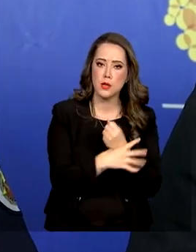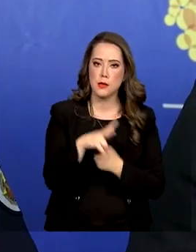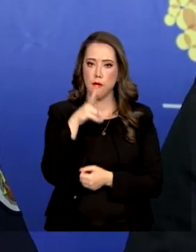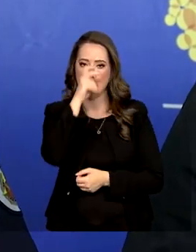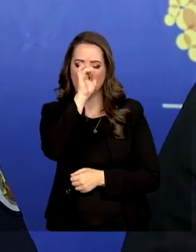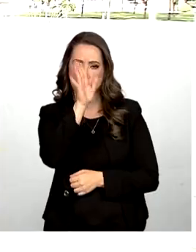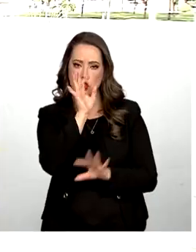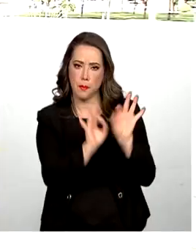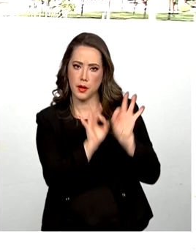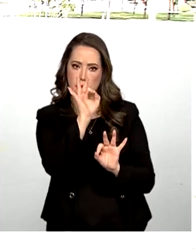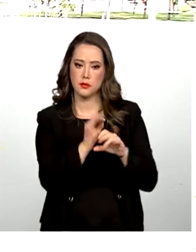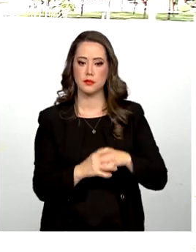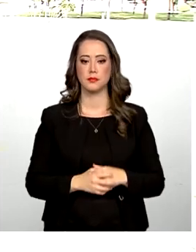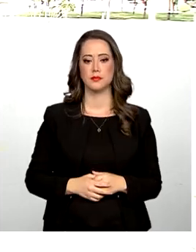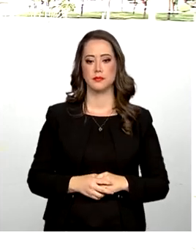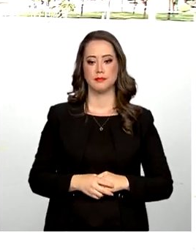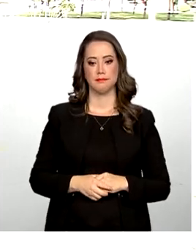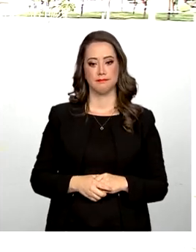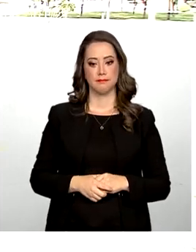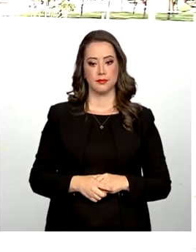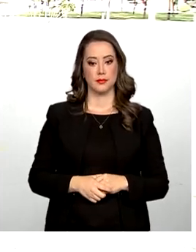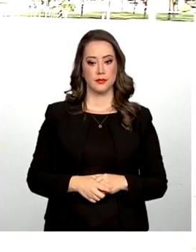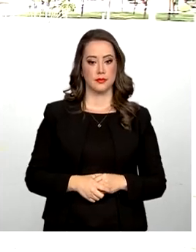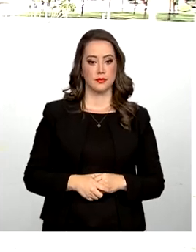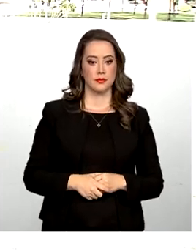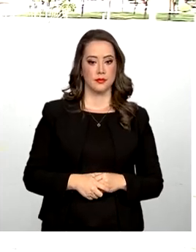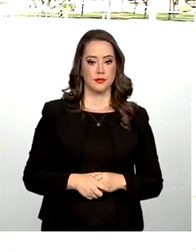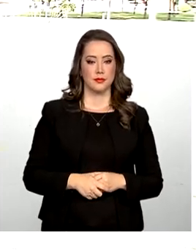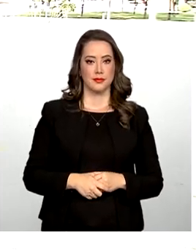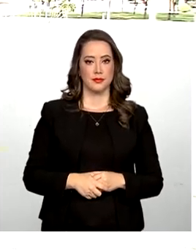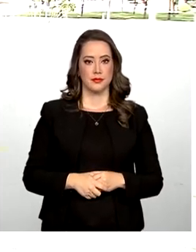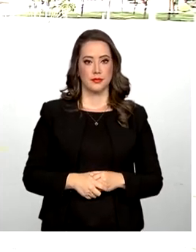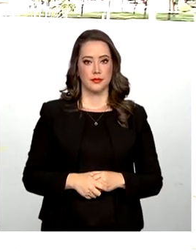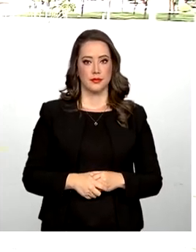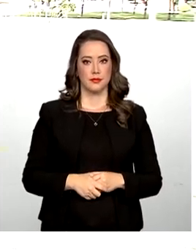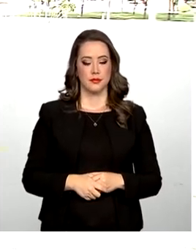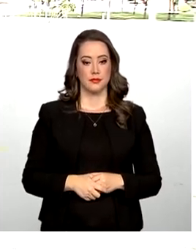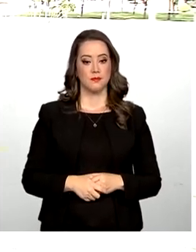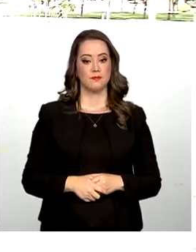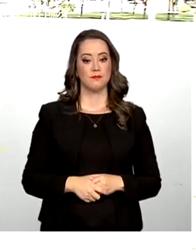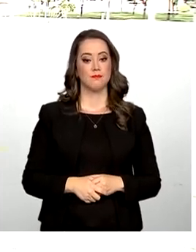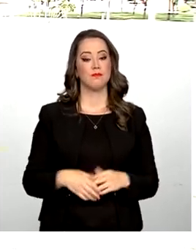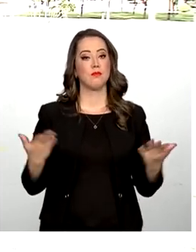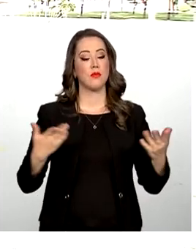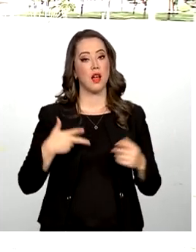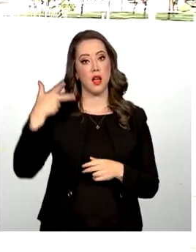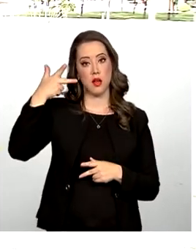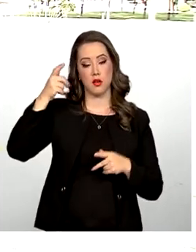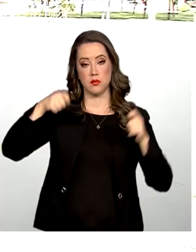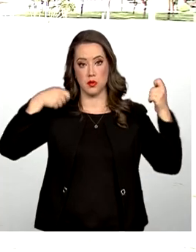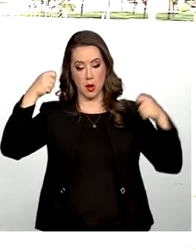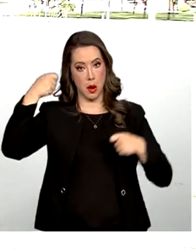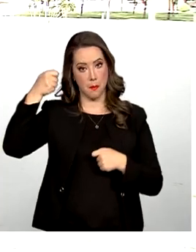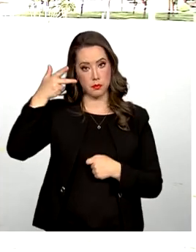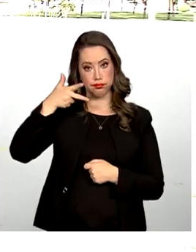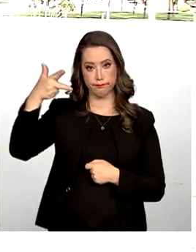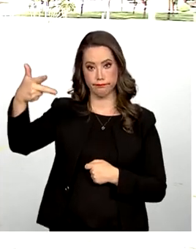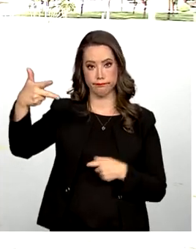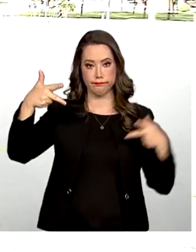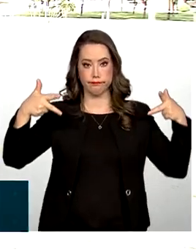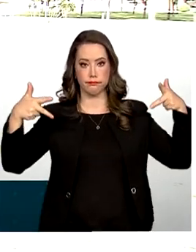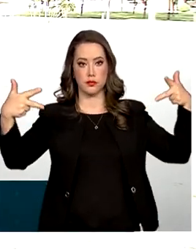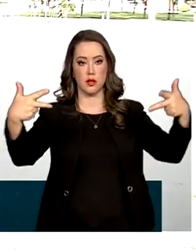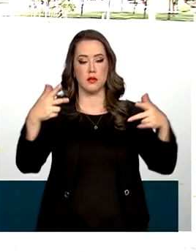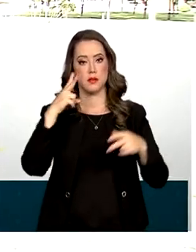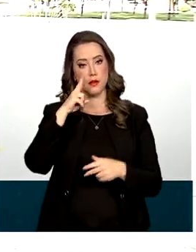planejado. Está saturado nela? Fechei. E a cobertura completa da posse você acompanha nos